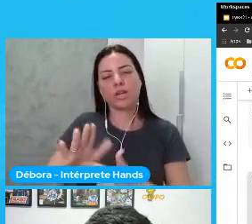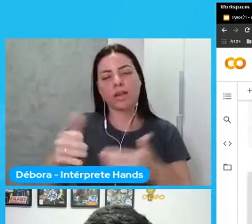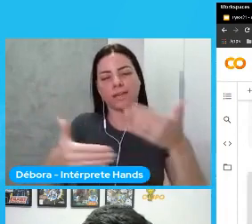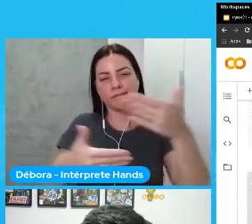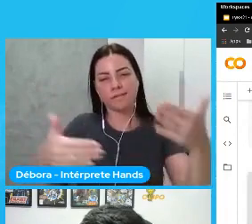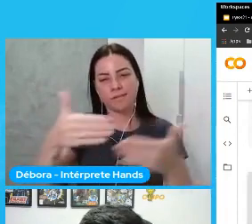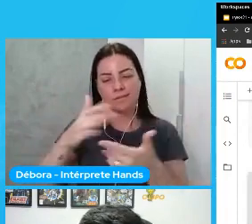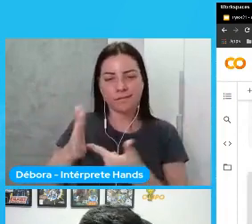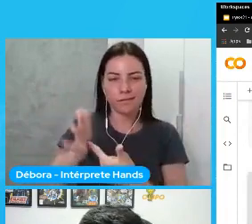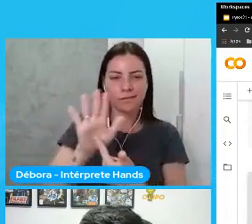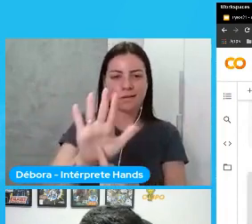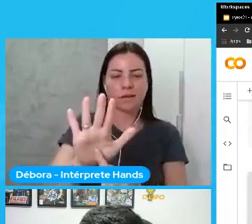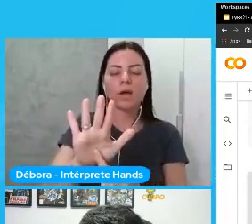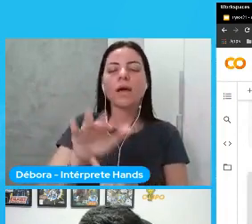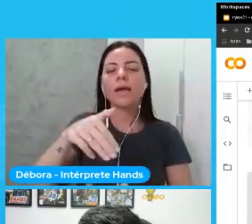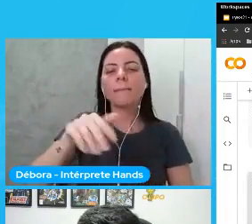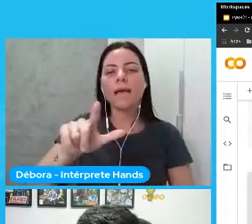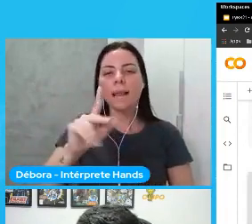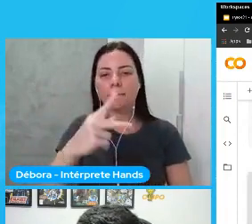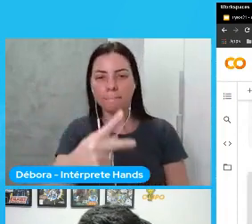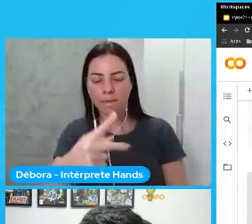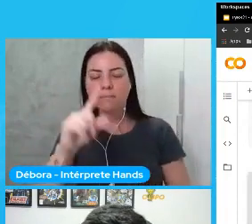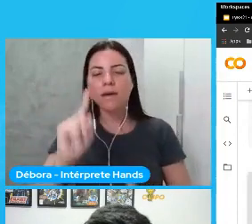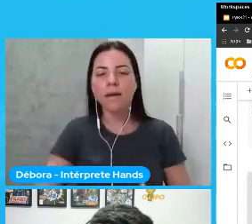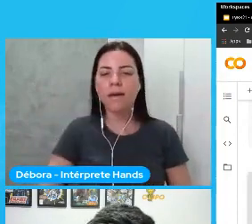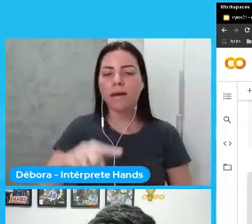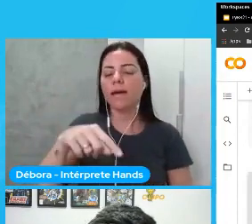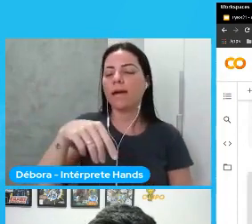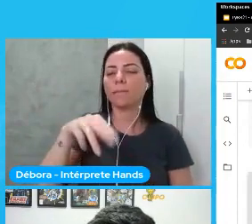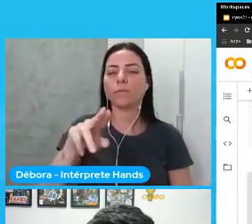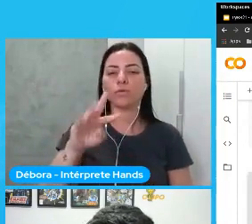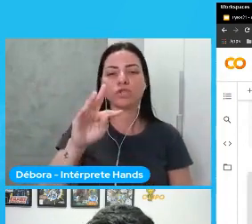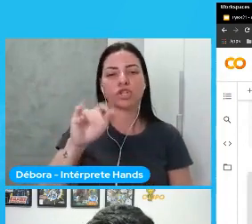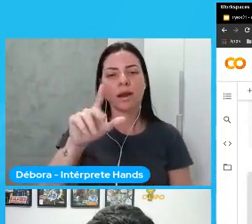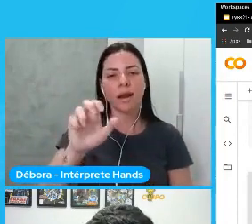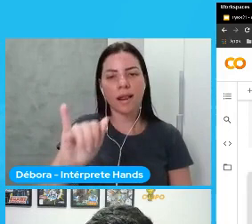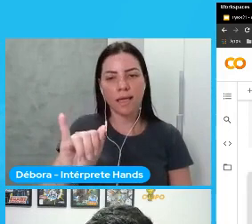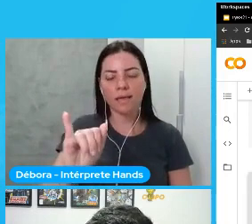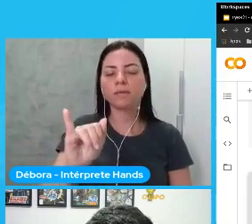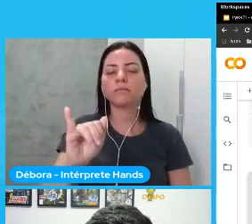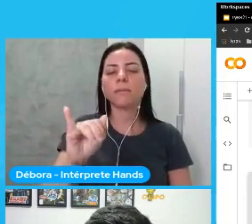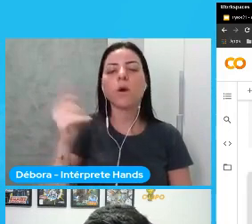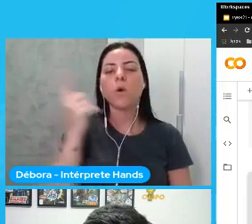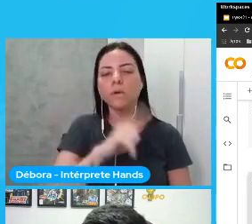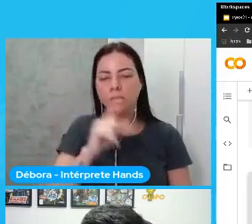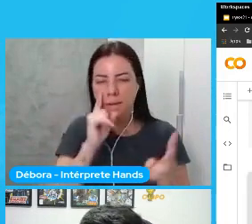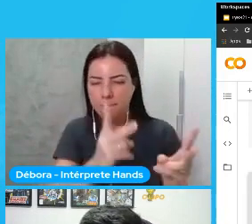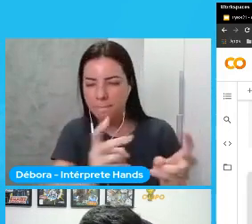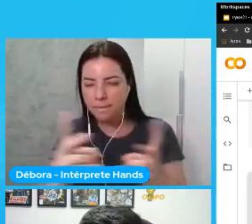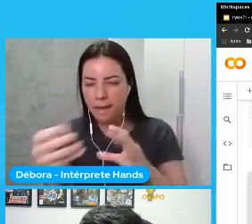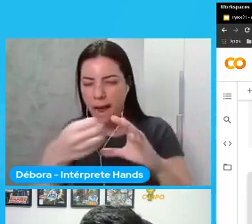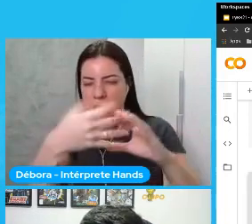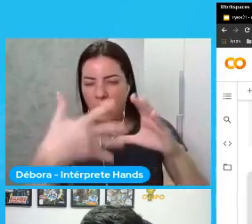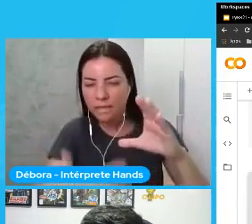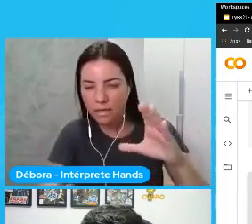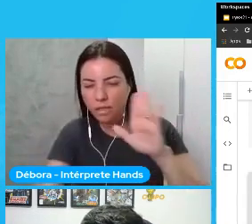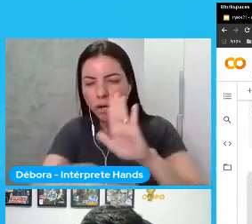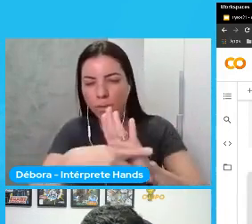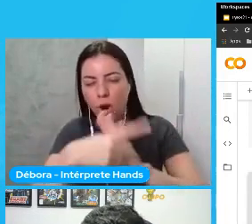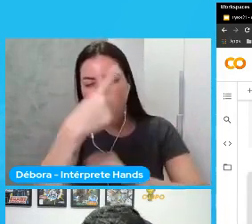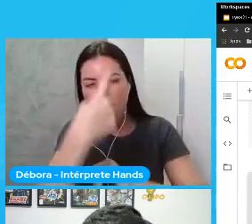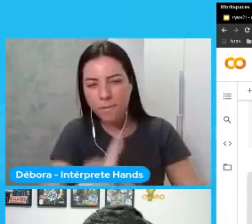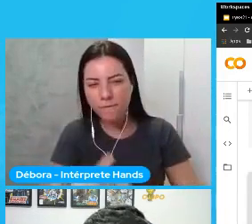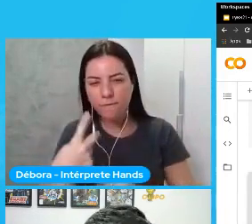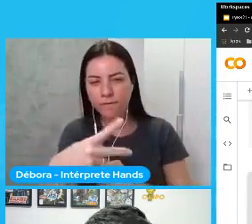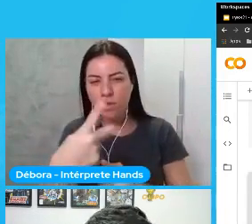é aquele MLP lá o Multilayer Perceptor para aprender mais algumas características a fundo aqui e fazer a